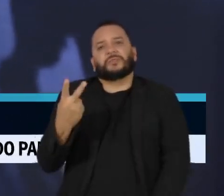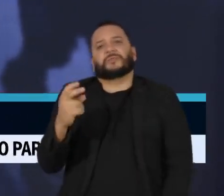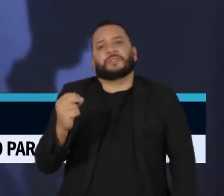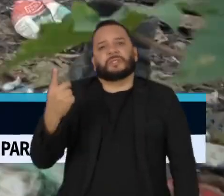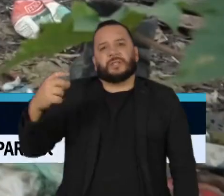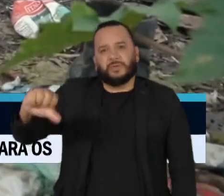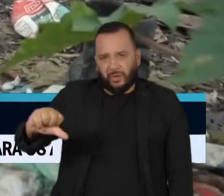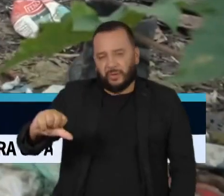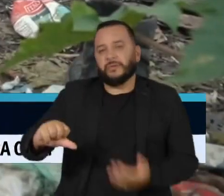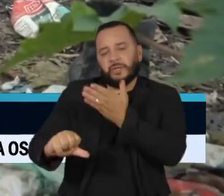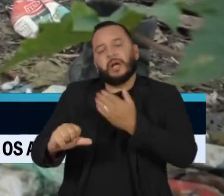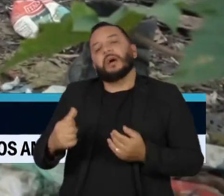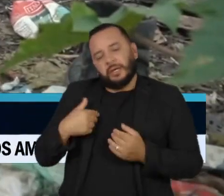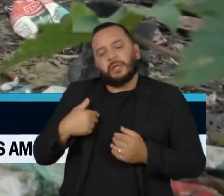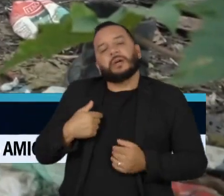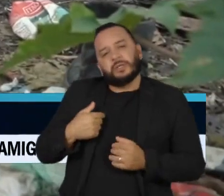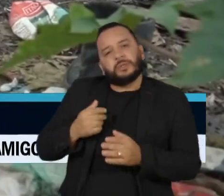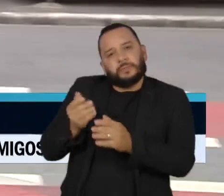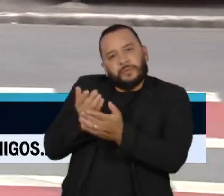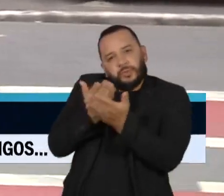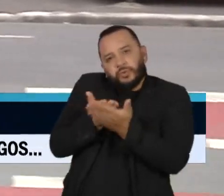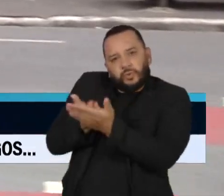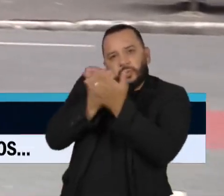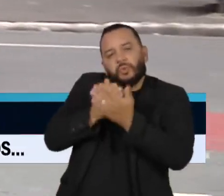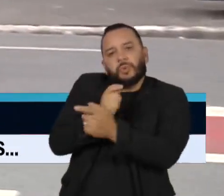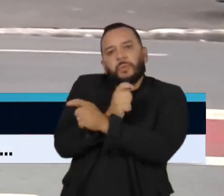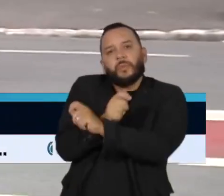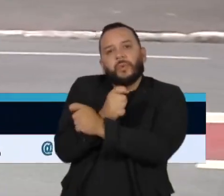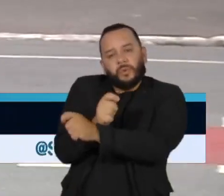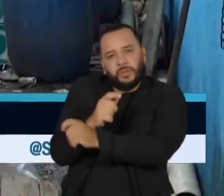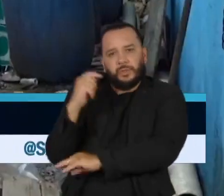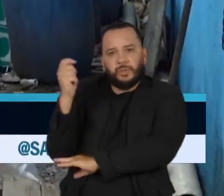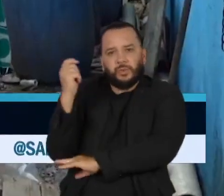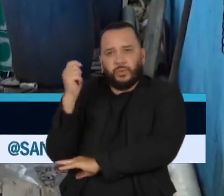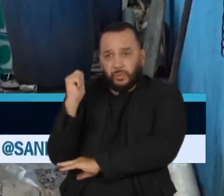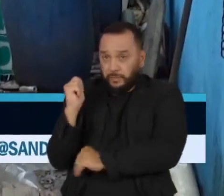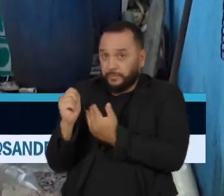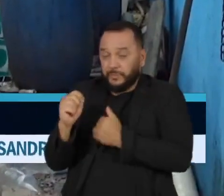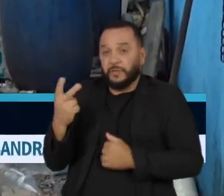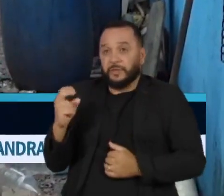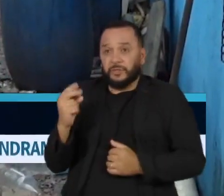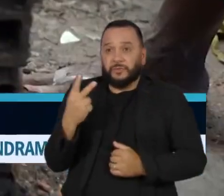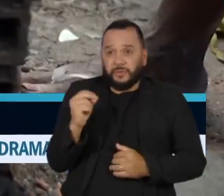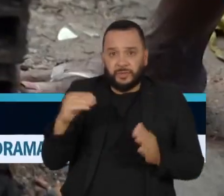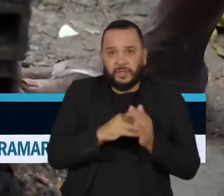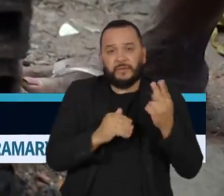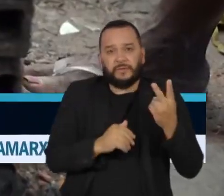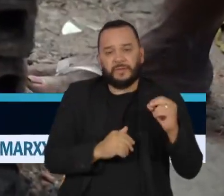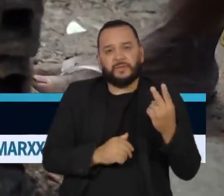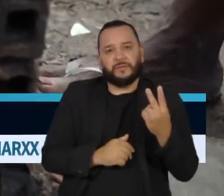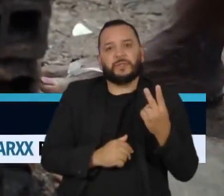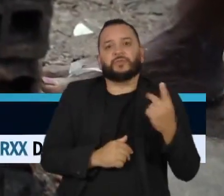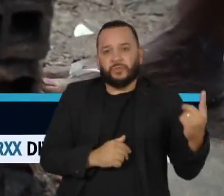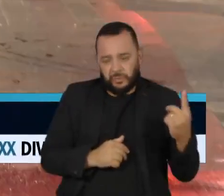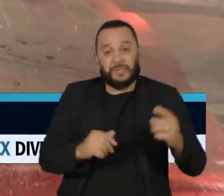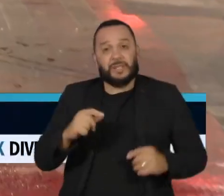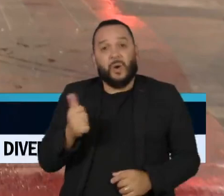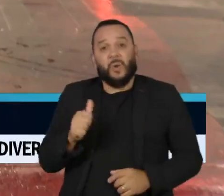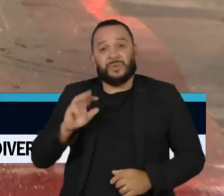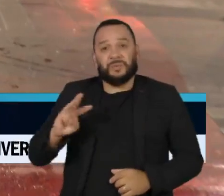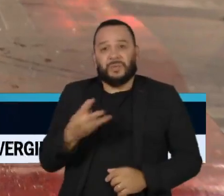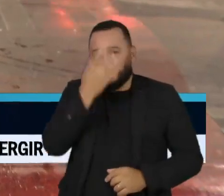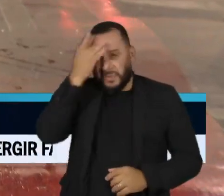Rio Grande do Sul. Entre 2020 e 2021, mais de 11 milhões de brasileiros entraram em situação de